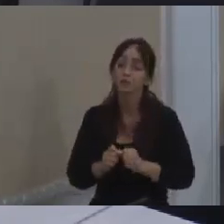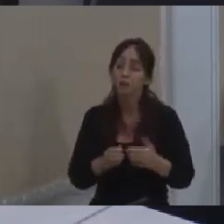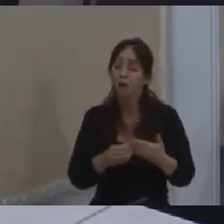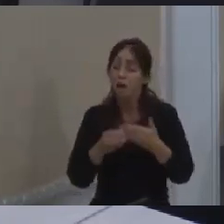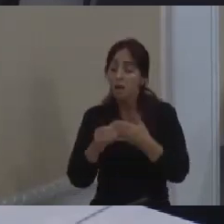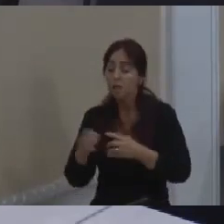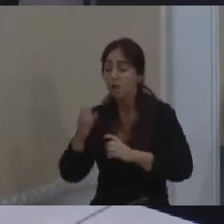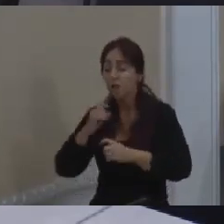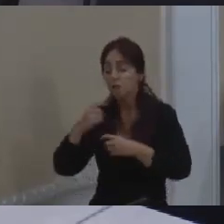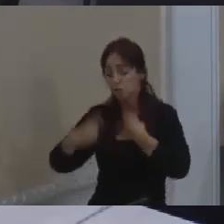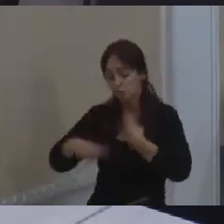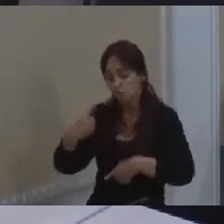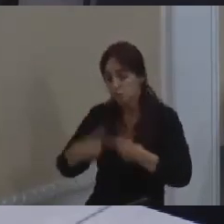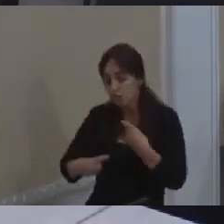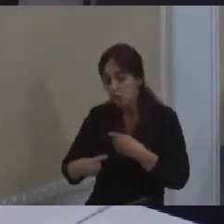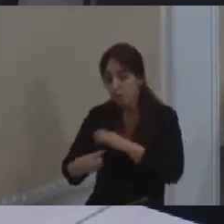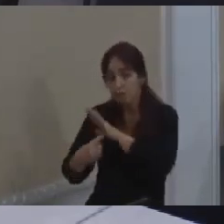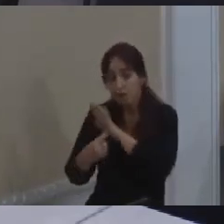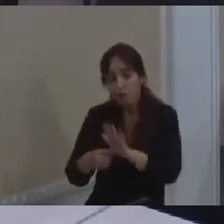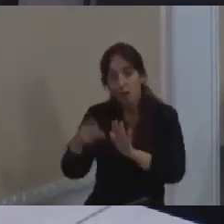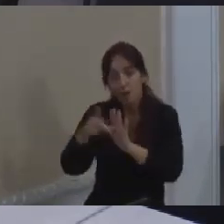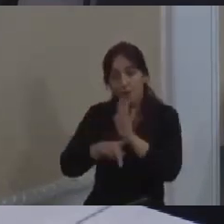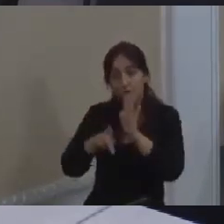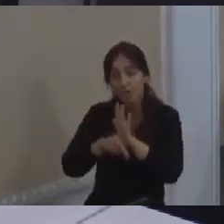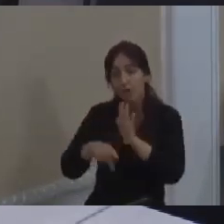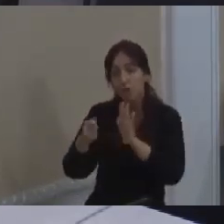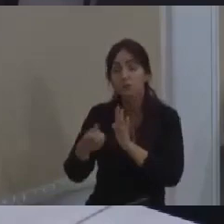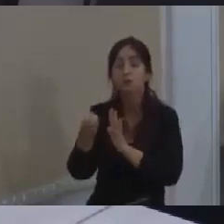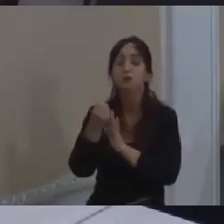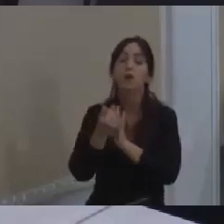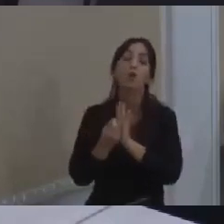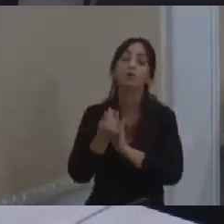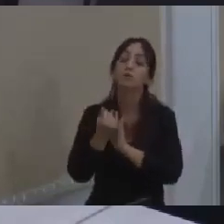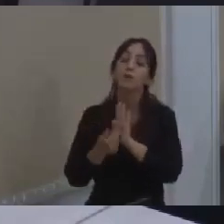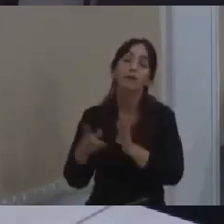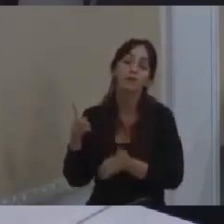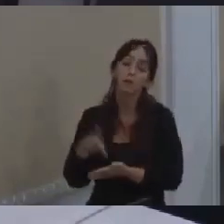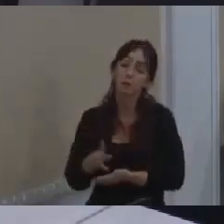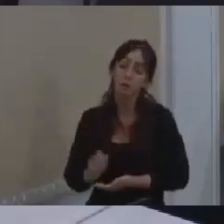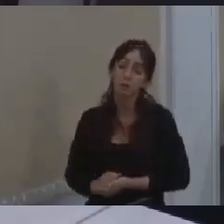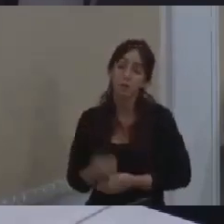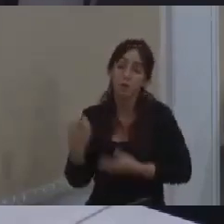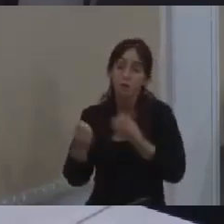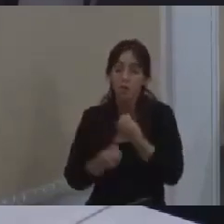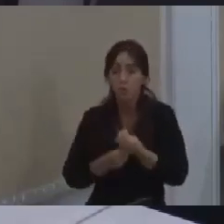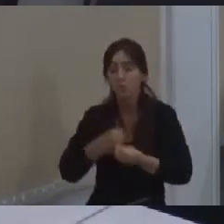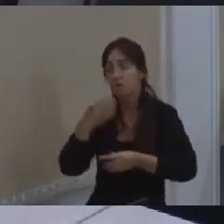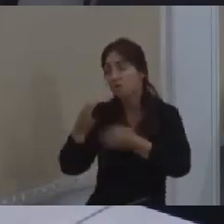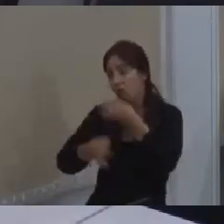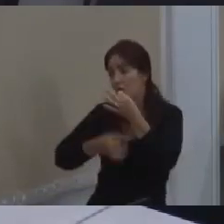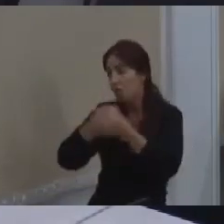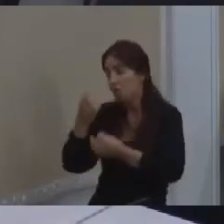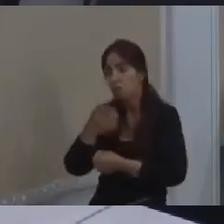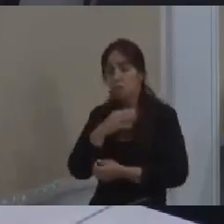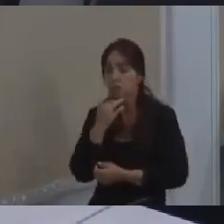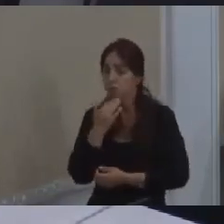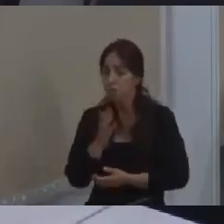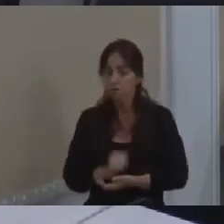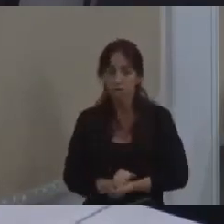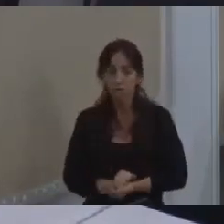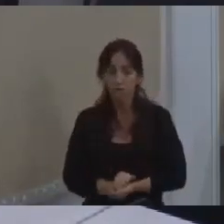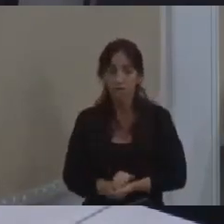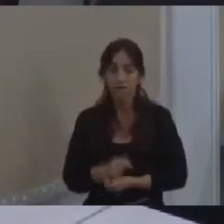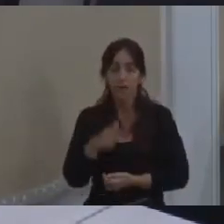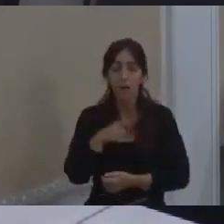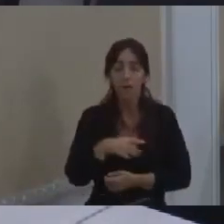apresentem os projetos porque isso tem que ser costurado com o orçamento real. Não adianta a gente ficar na conversa fiada. Esse número de 30 mil